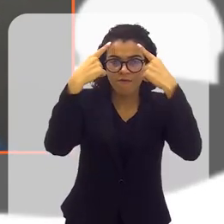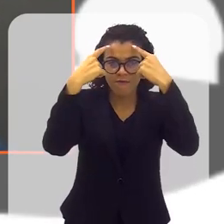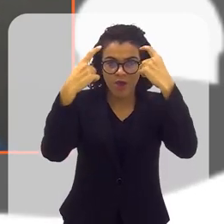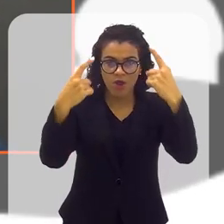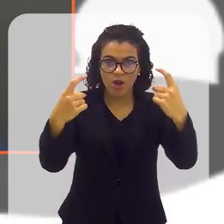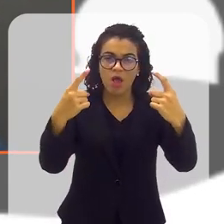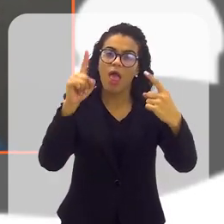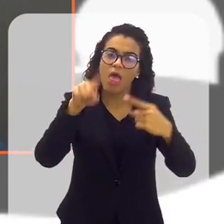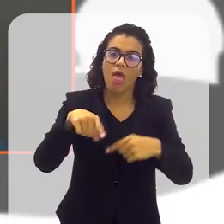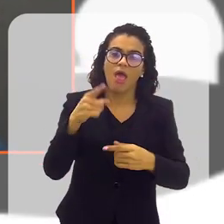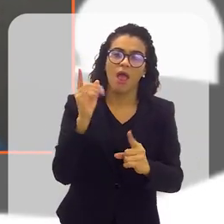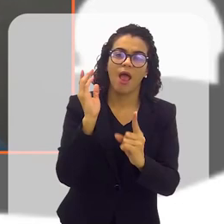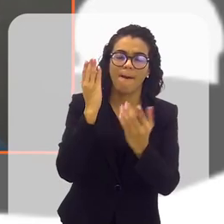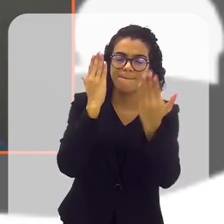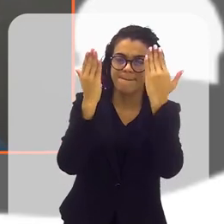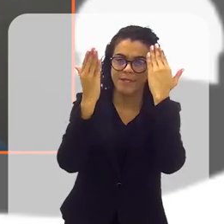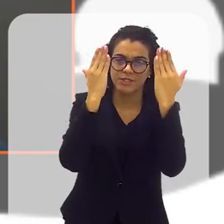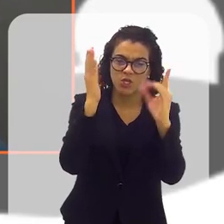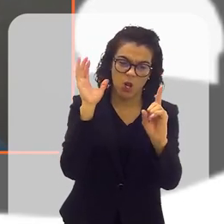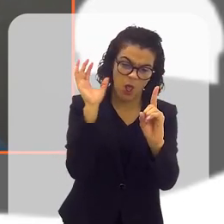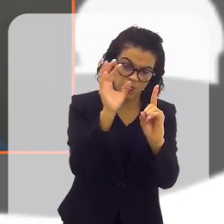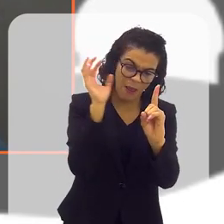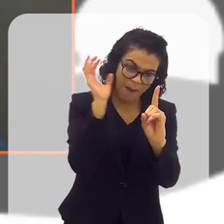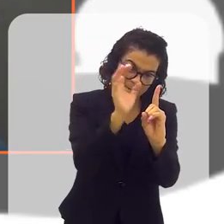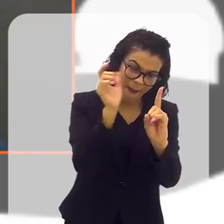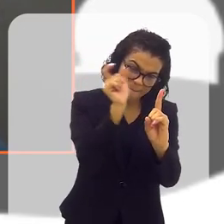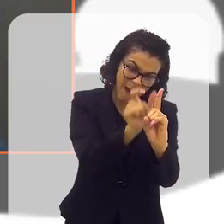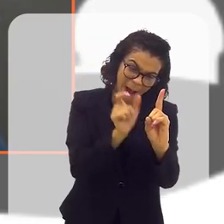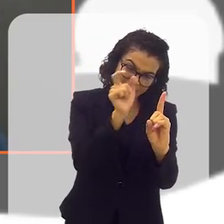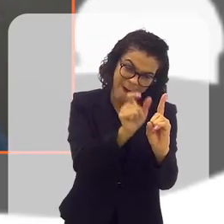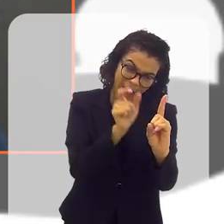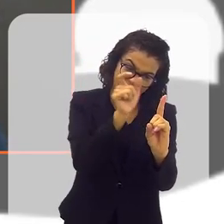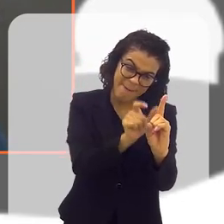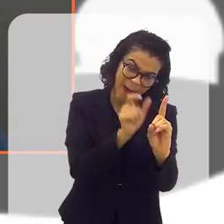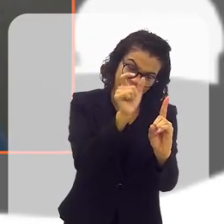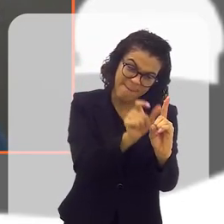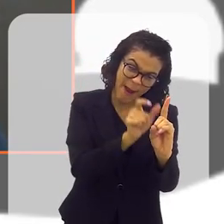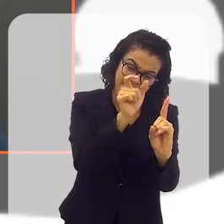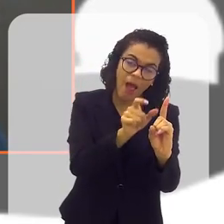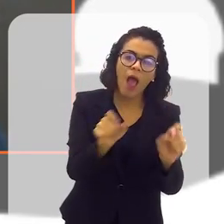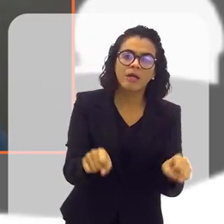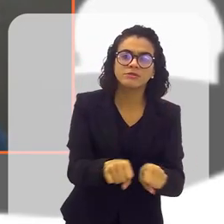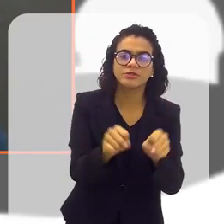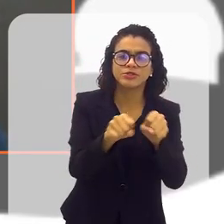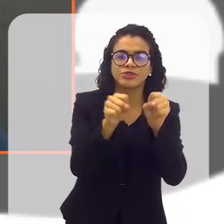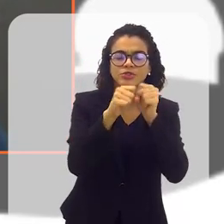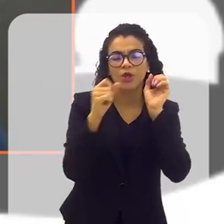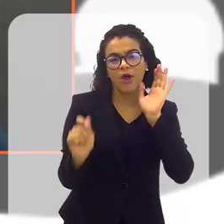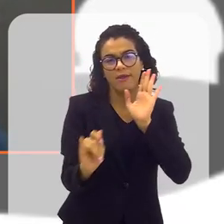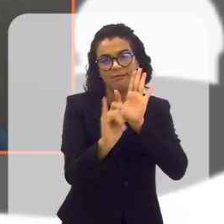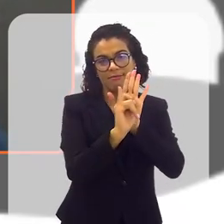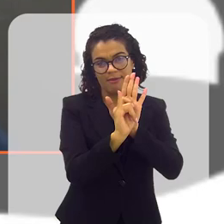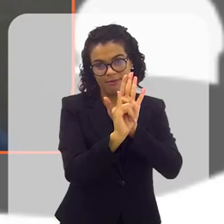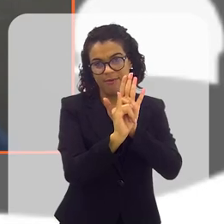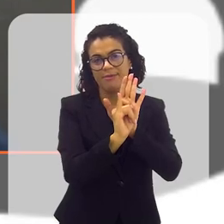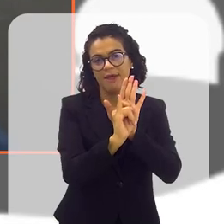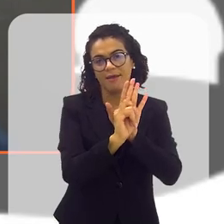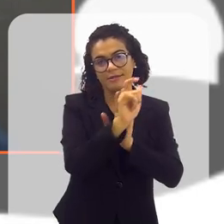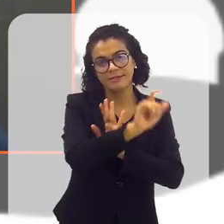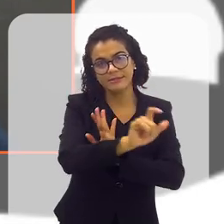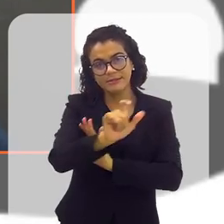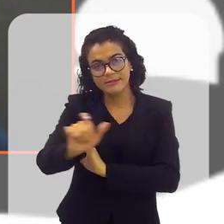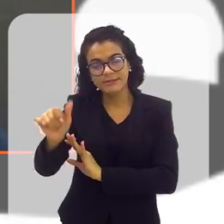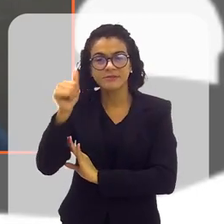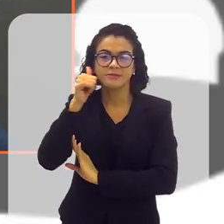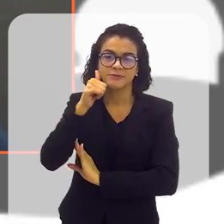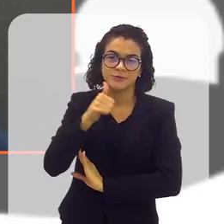violências é a violência psicológica, porque é a violência psicológica que destrói a identidade